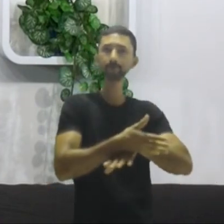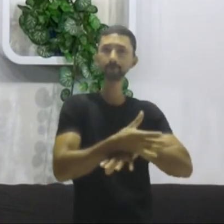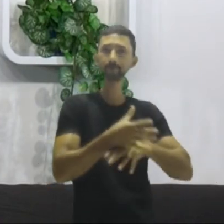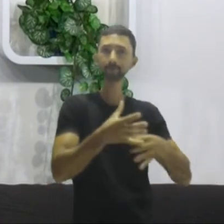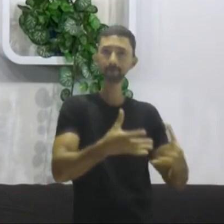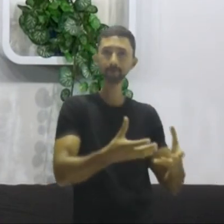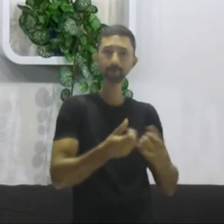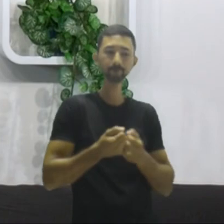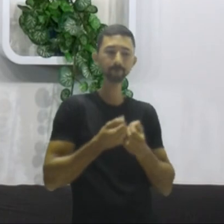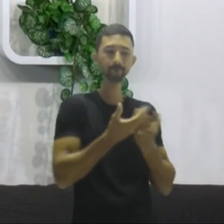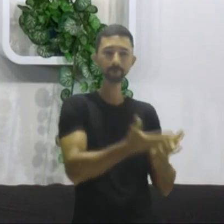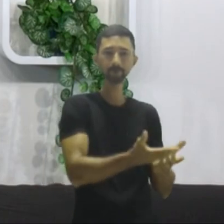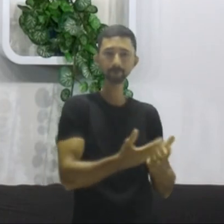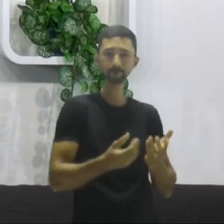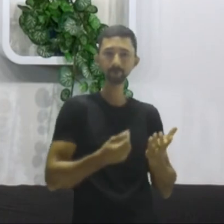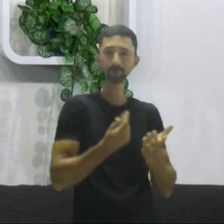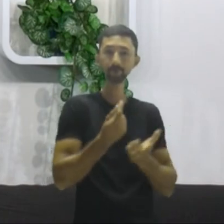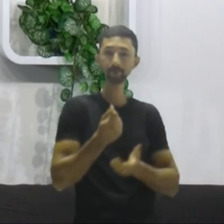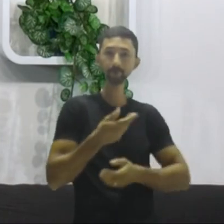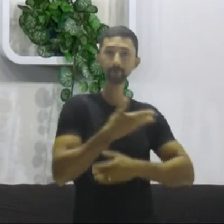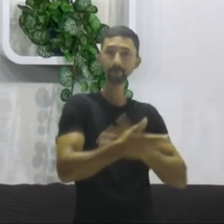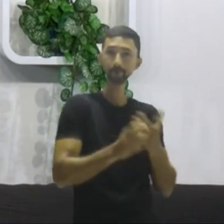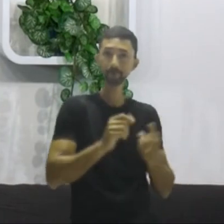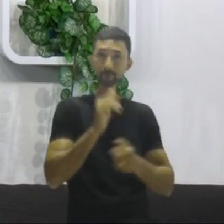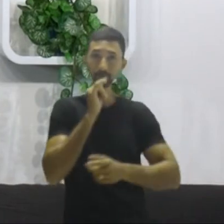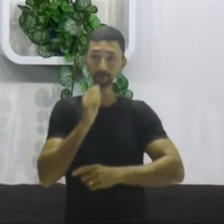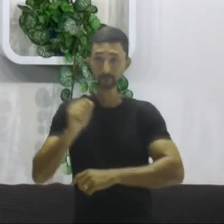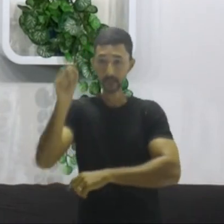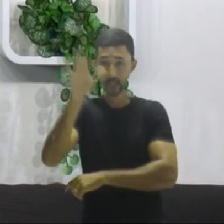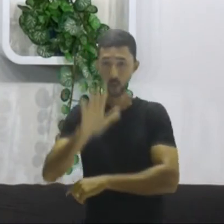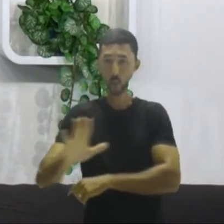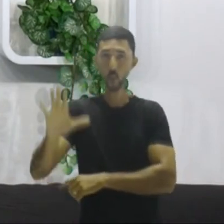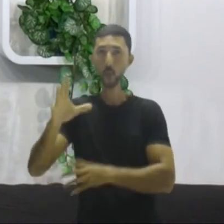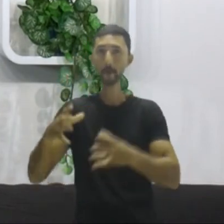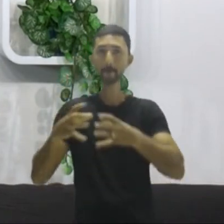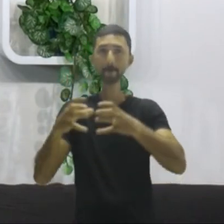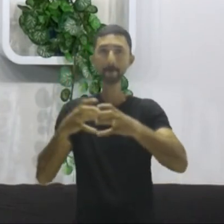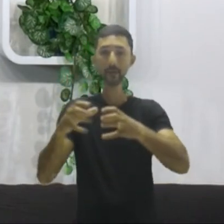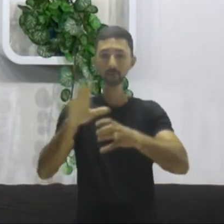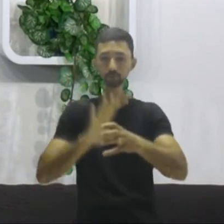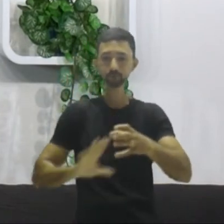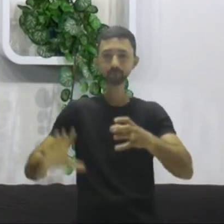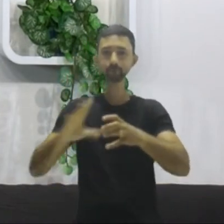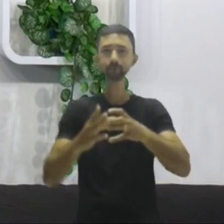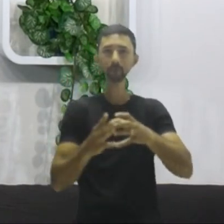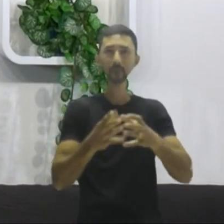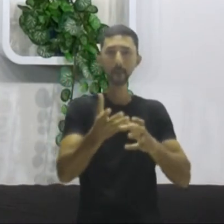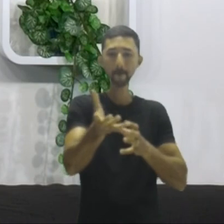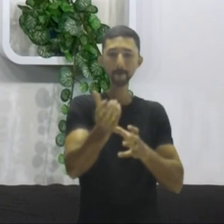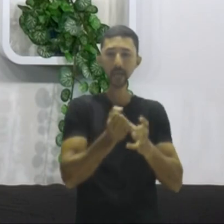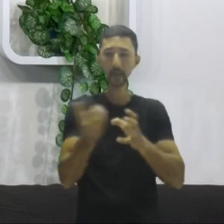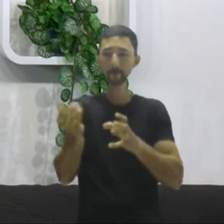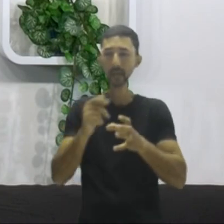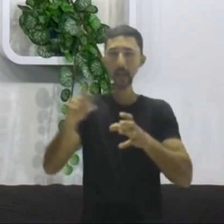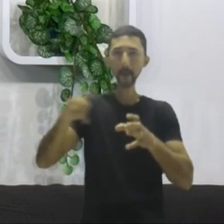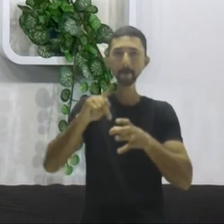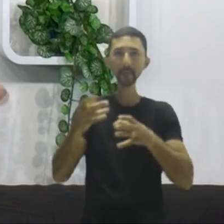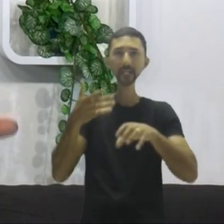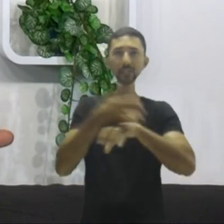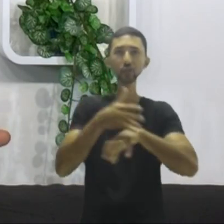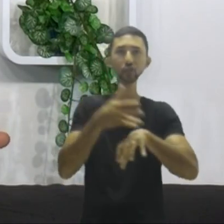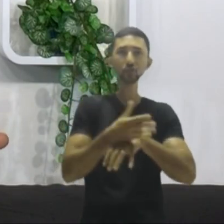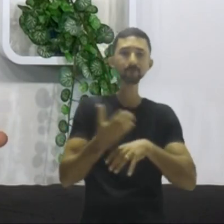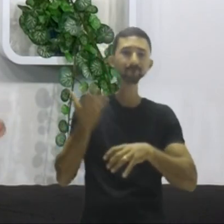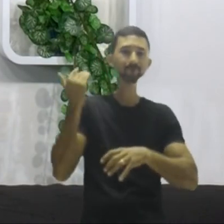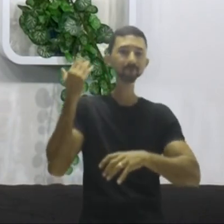Ele precisa dar as mãos. A Europa, a União Europeia vai, por exemplo, absorver países do